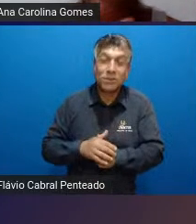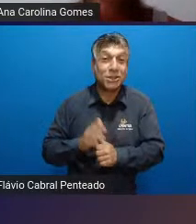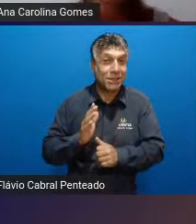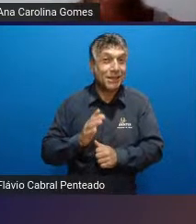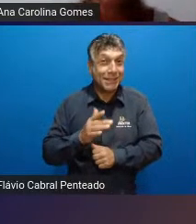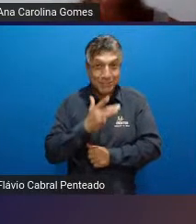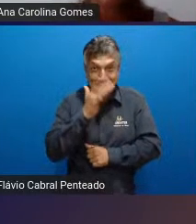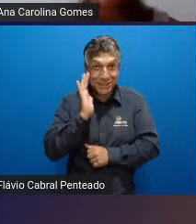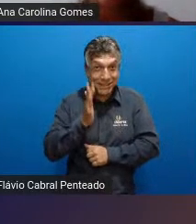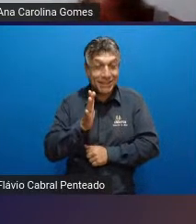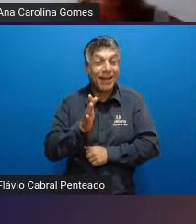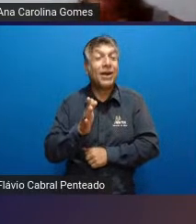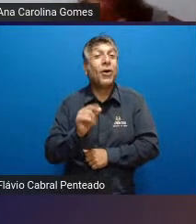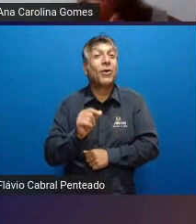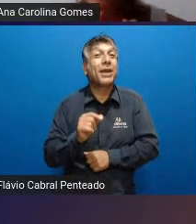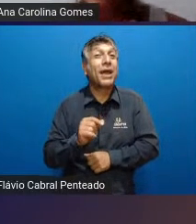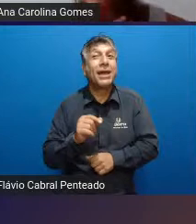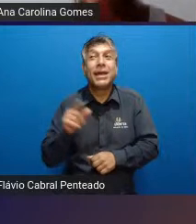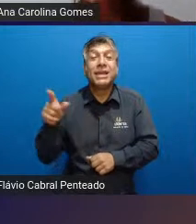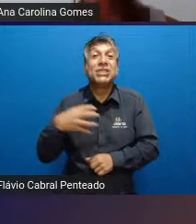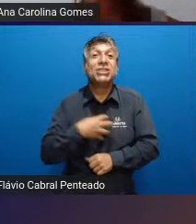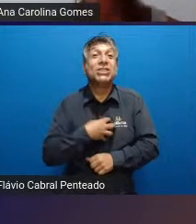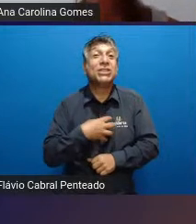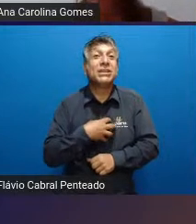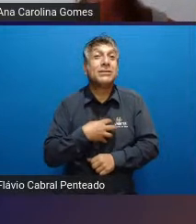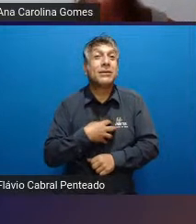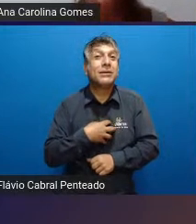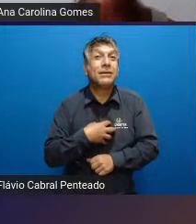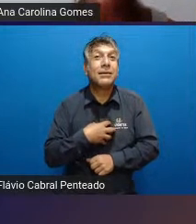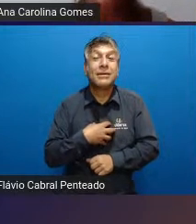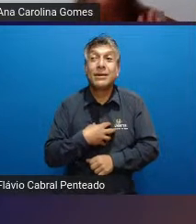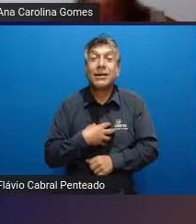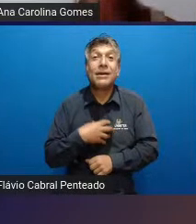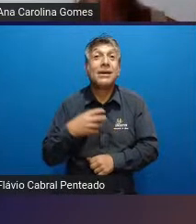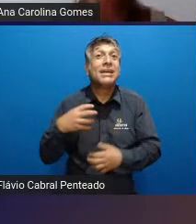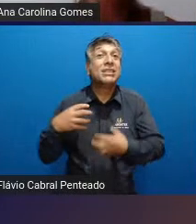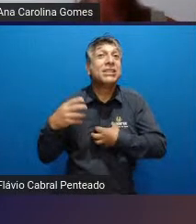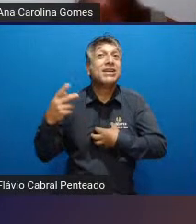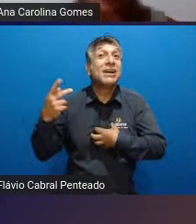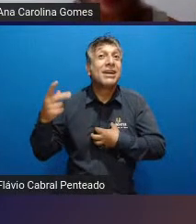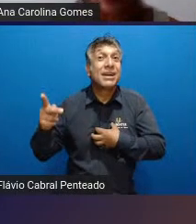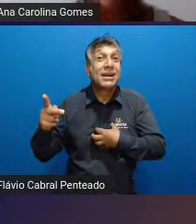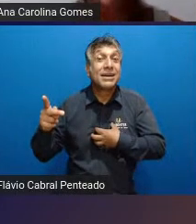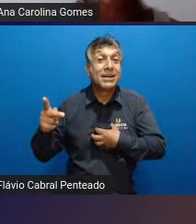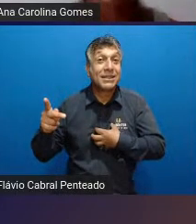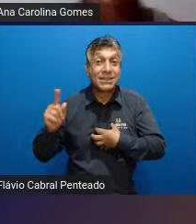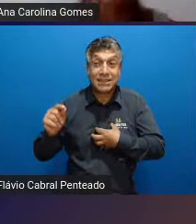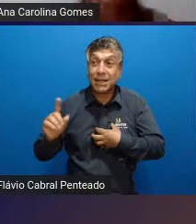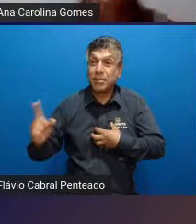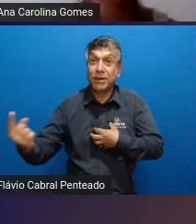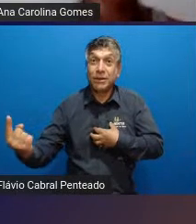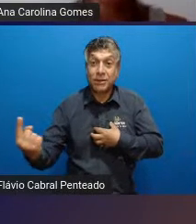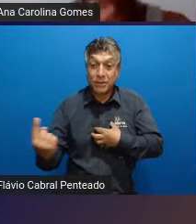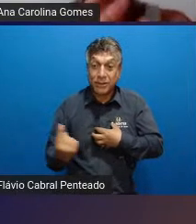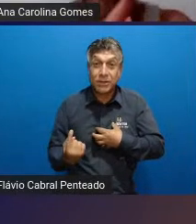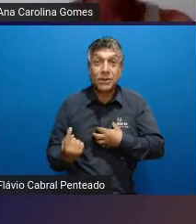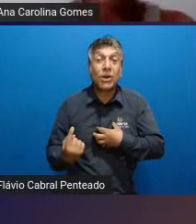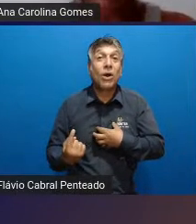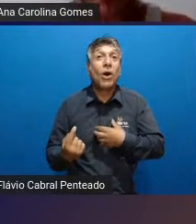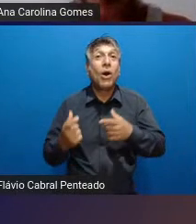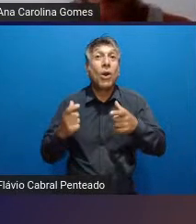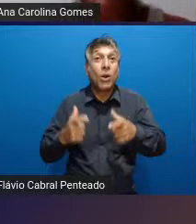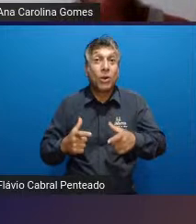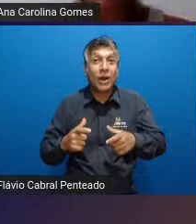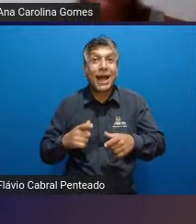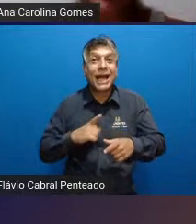as repetições são muito importantes pra ele sempre receber eles exatamente no mesmo ambiente receber eles com aquele tapete